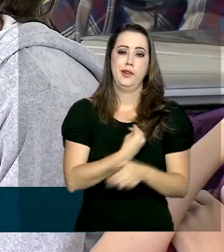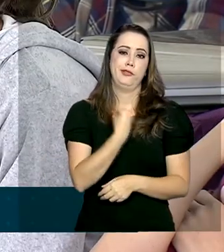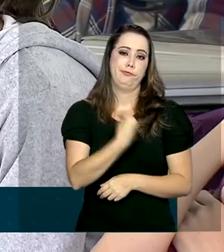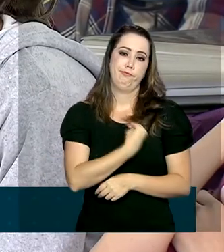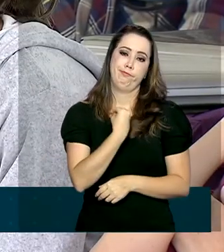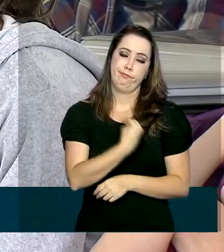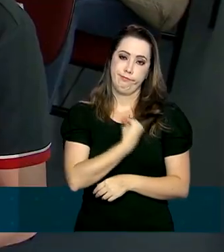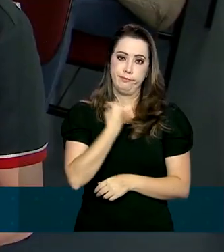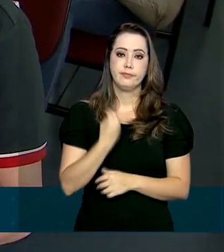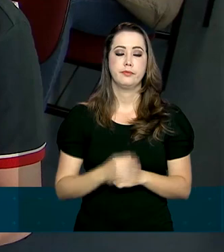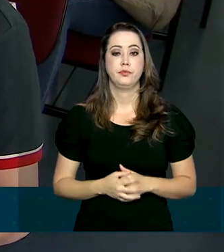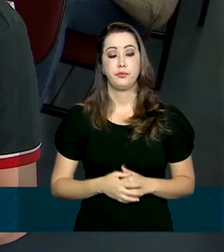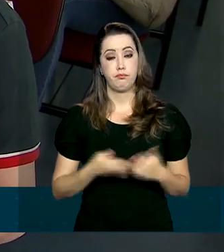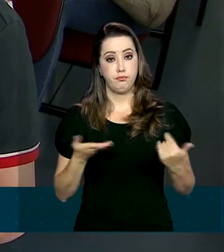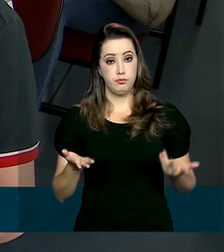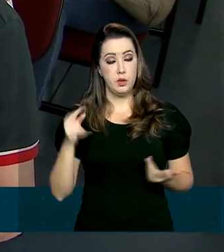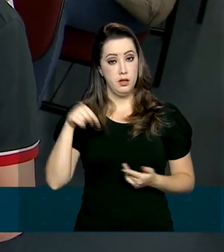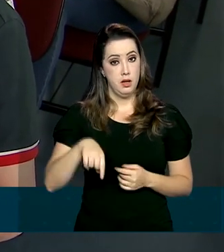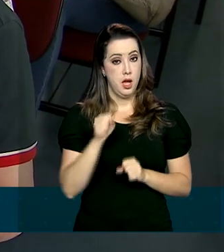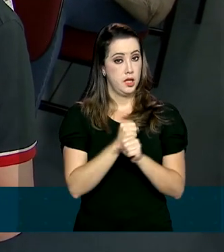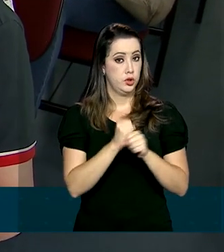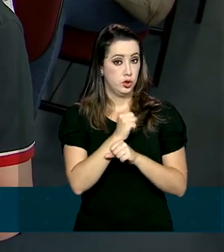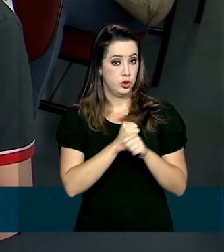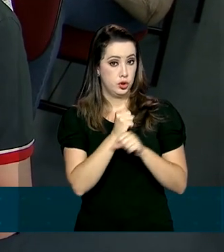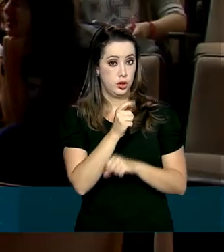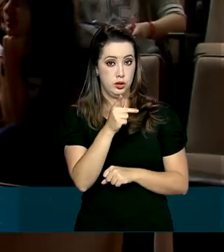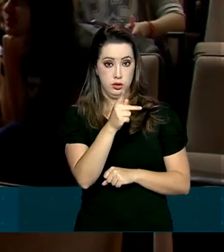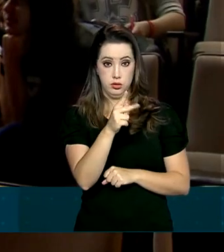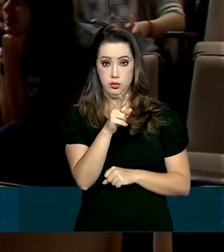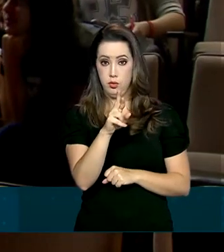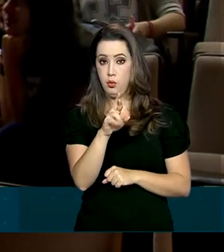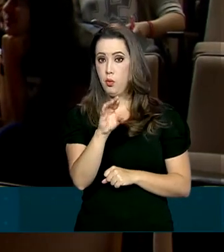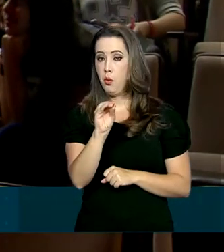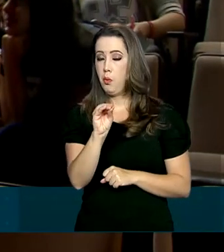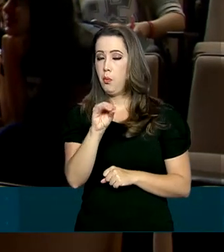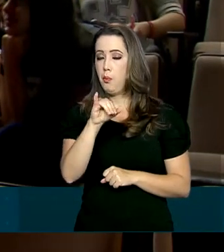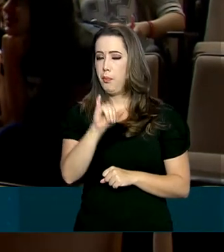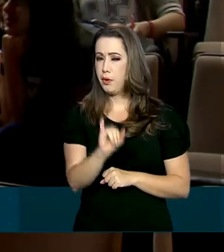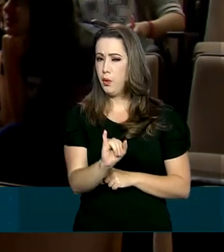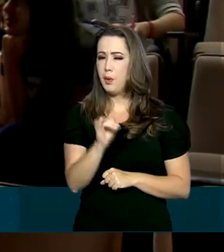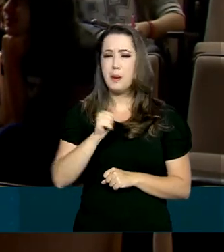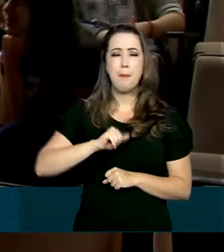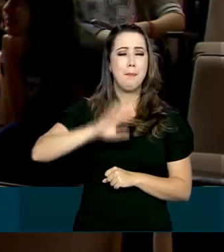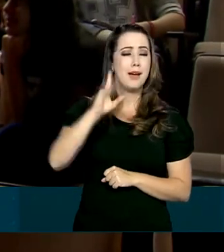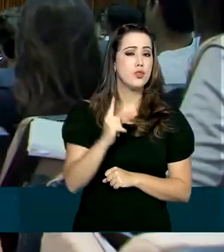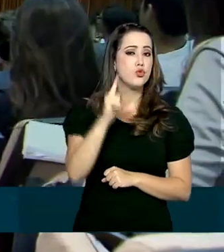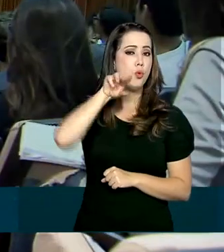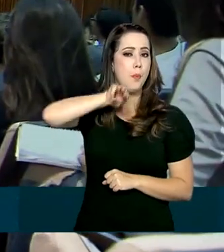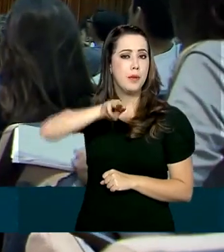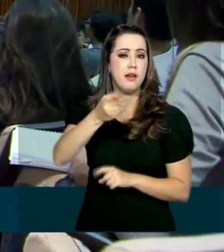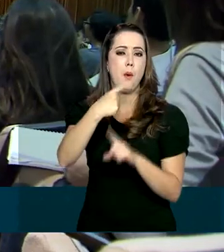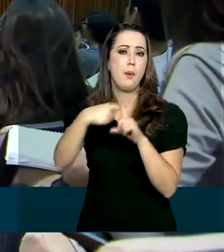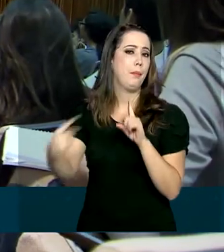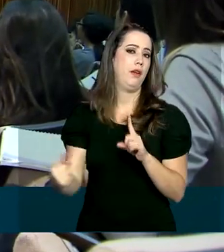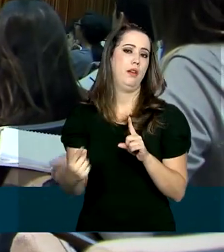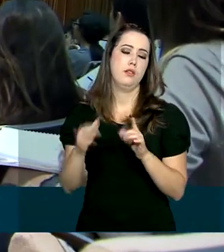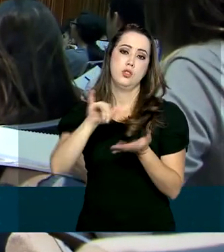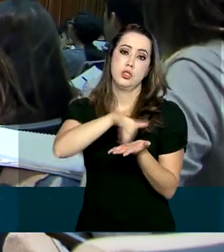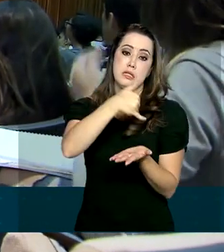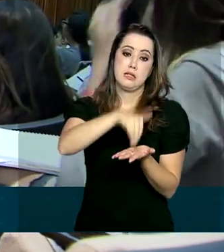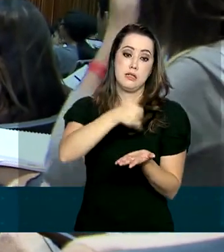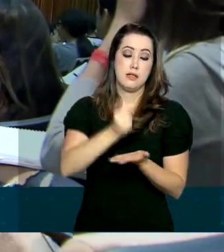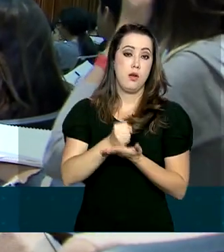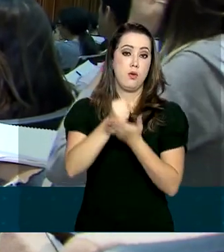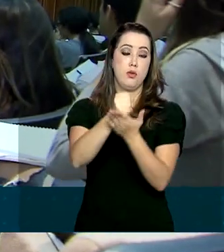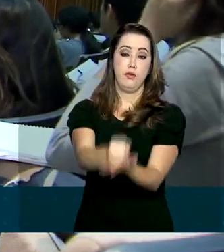dos estudantes. Neste ano, o Prouni registrou mais de 1,5 milhão de inscrições e ofereceu cerca de